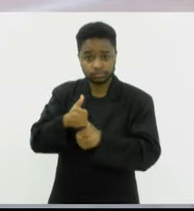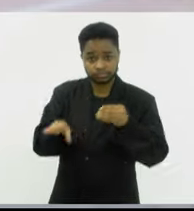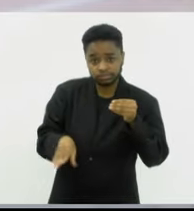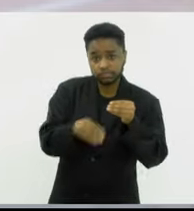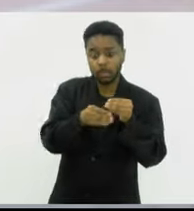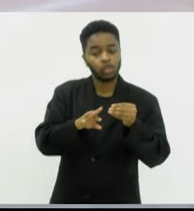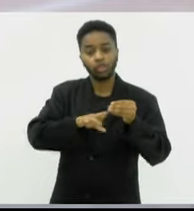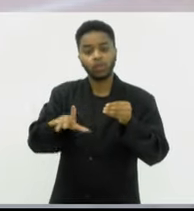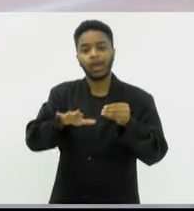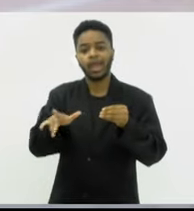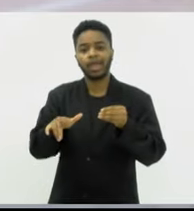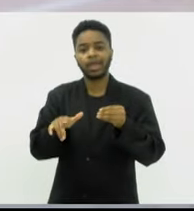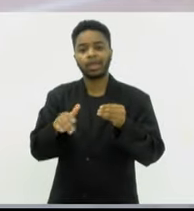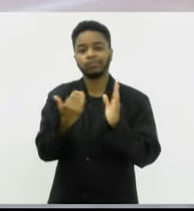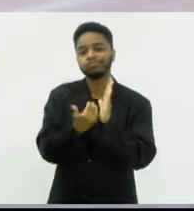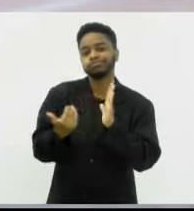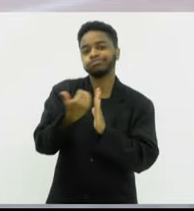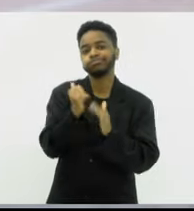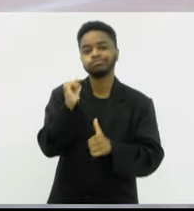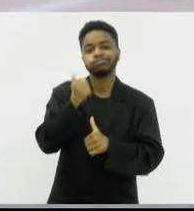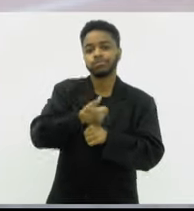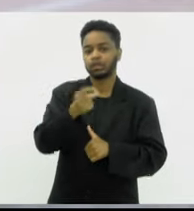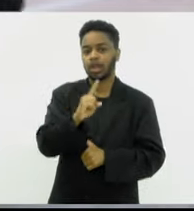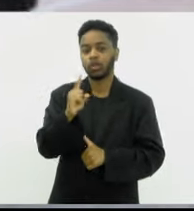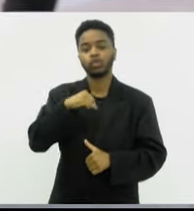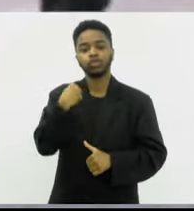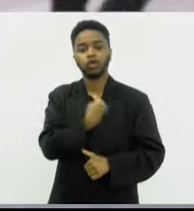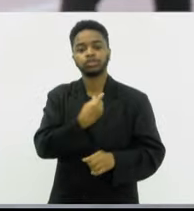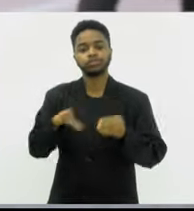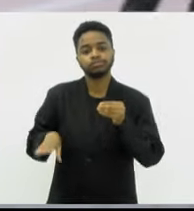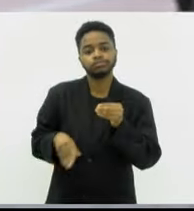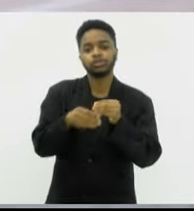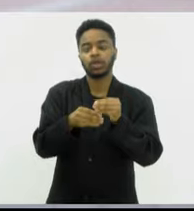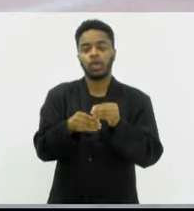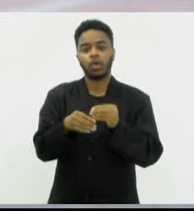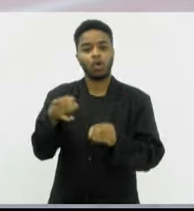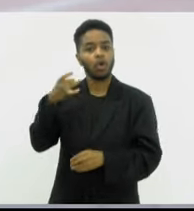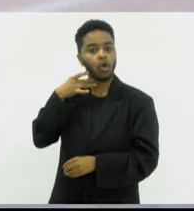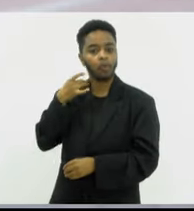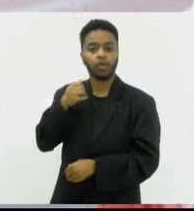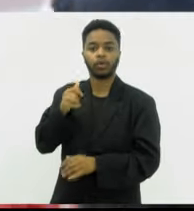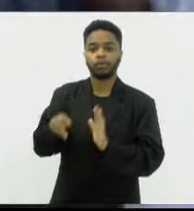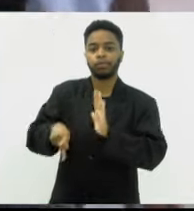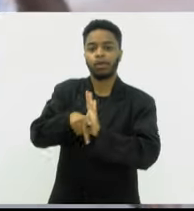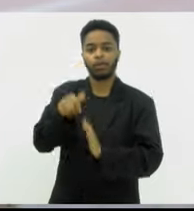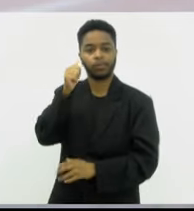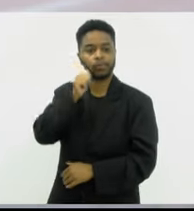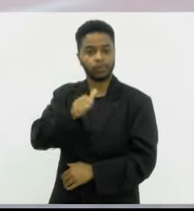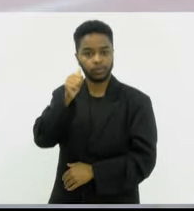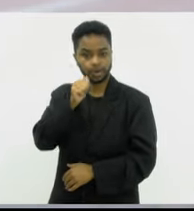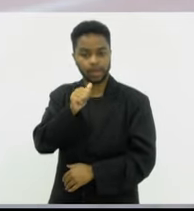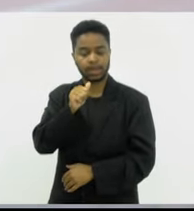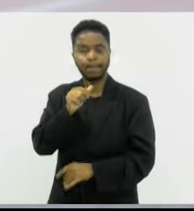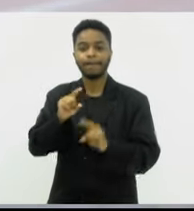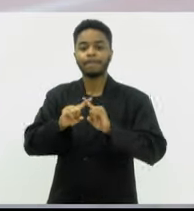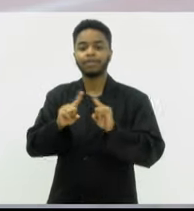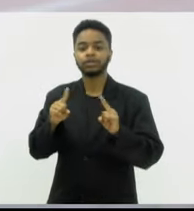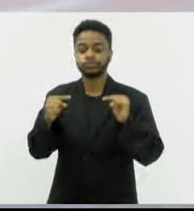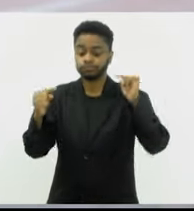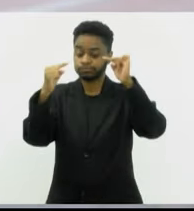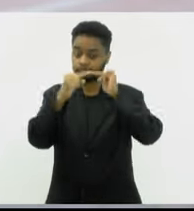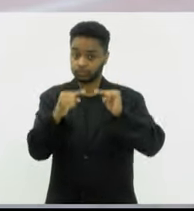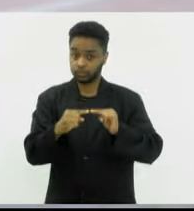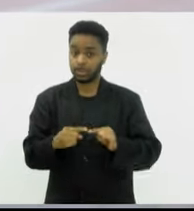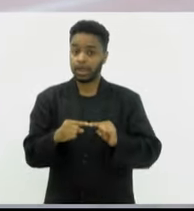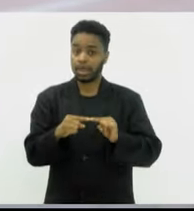Superdosagens. A gente vai repor hormônios femininos que a mulher produz em doses fisiológicas